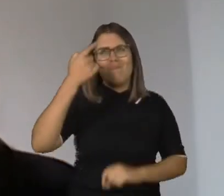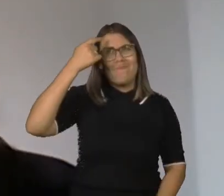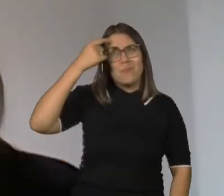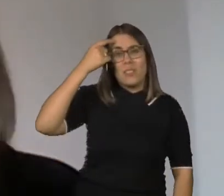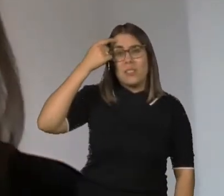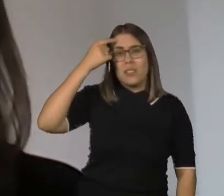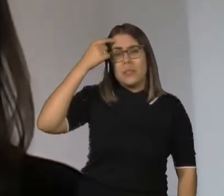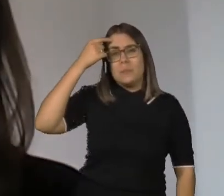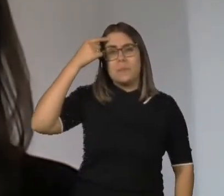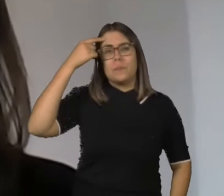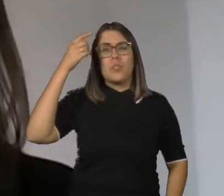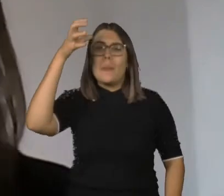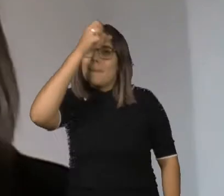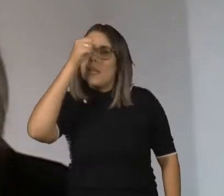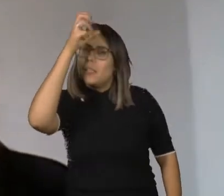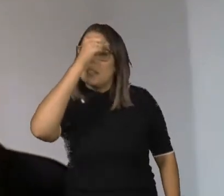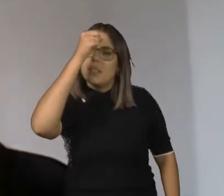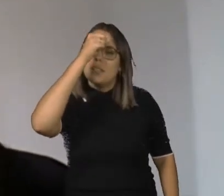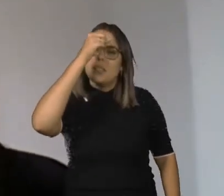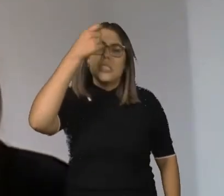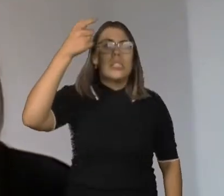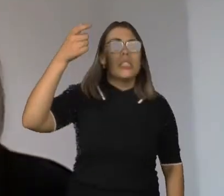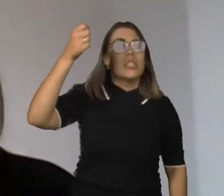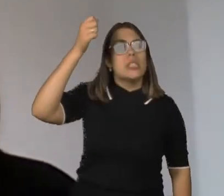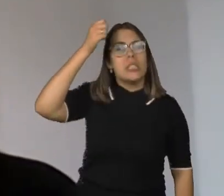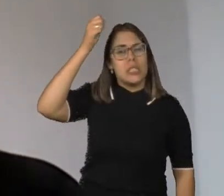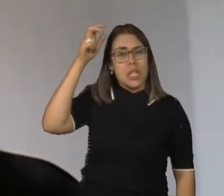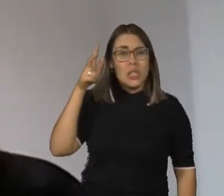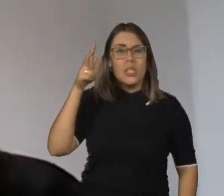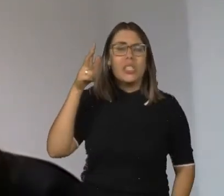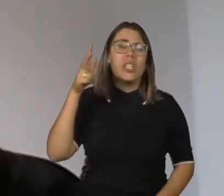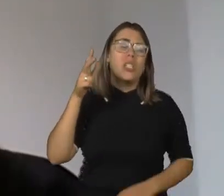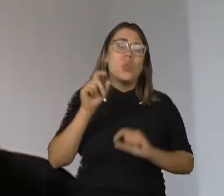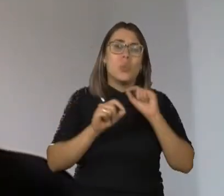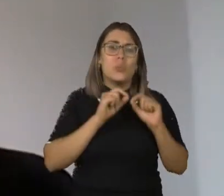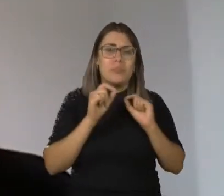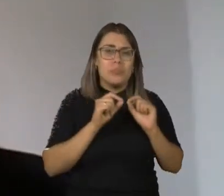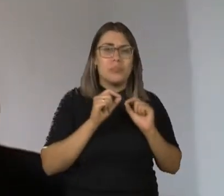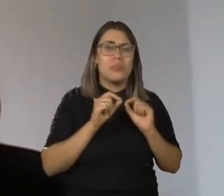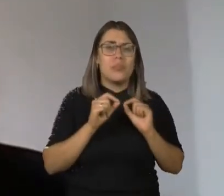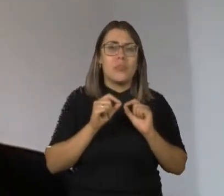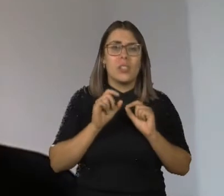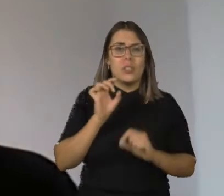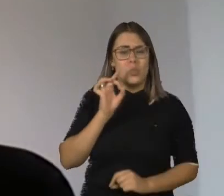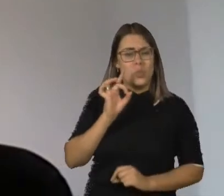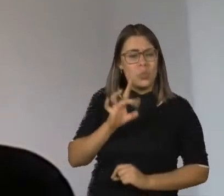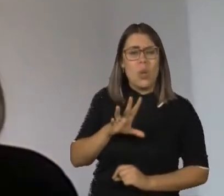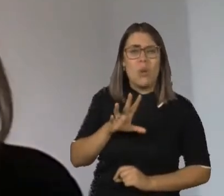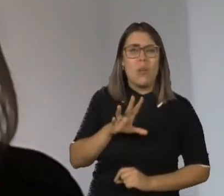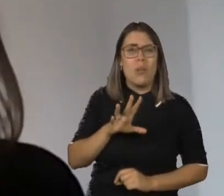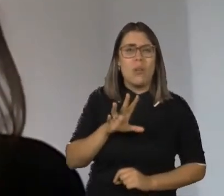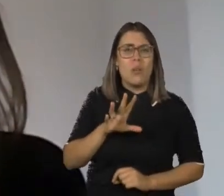entende o aprender ou a inteligência como sendo única a usar, como sendo algo somente de atribuição